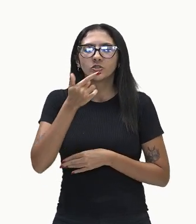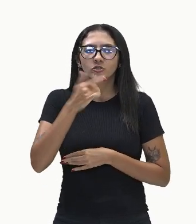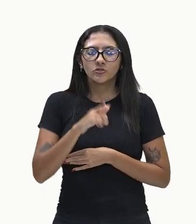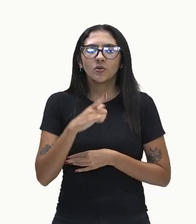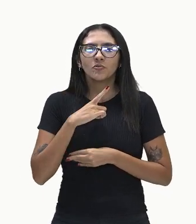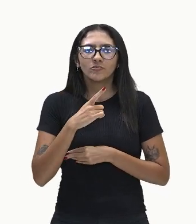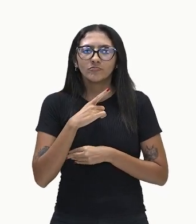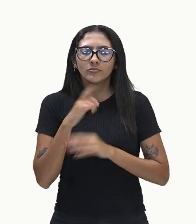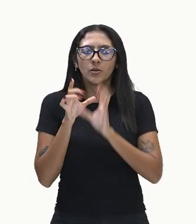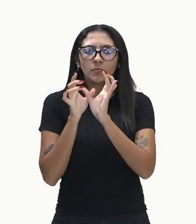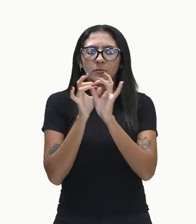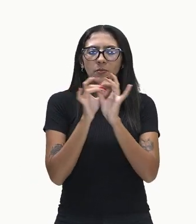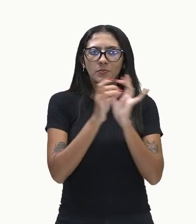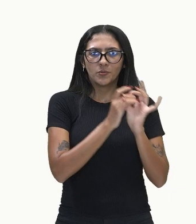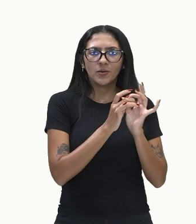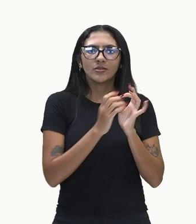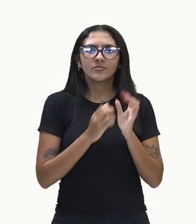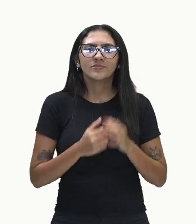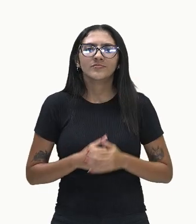envolvido em todo o processo.